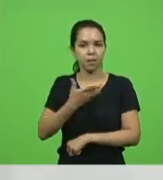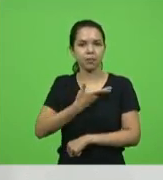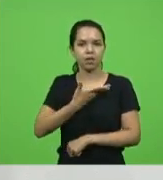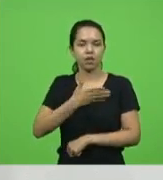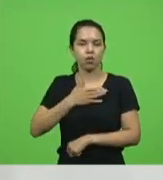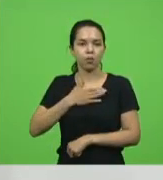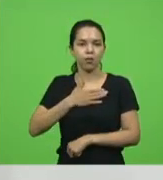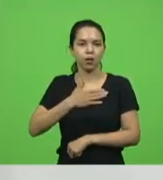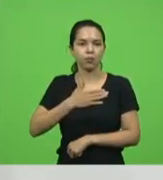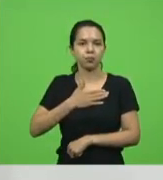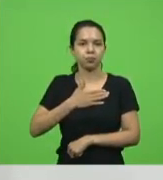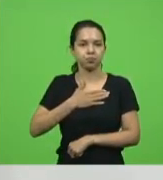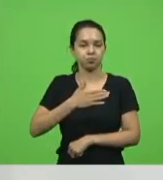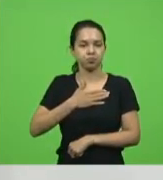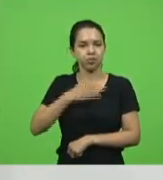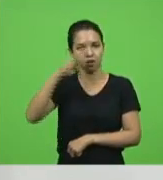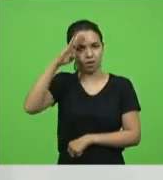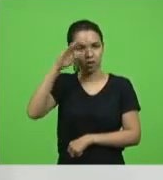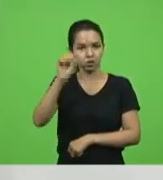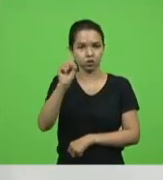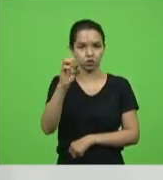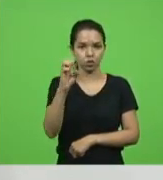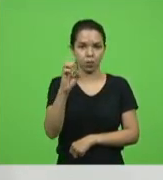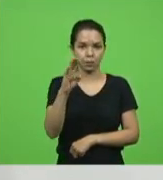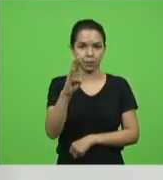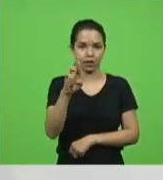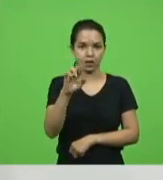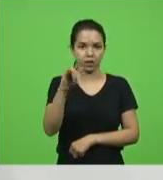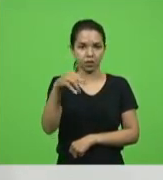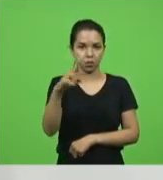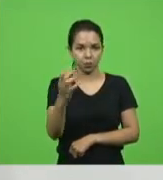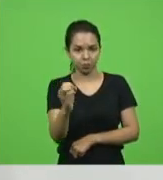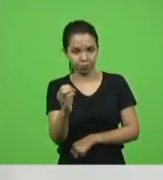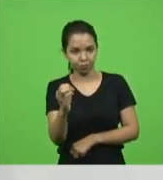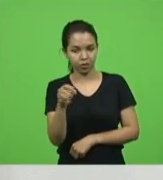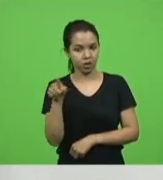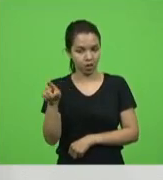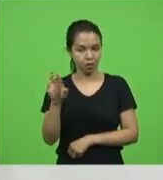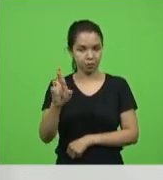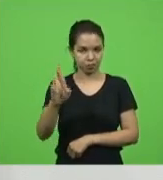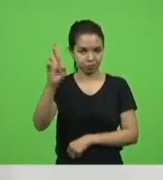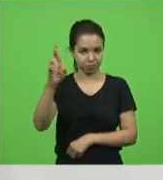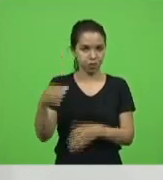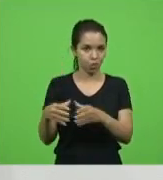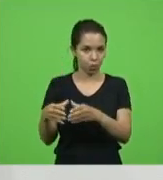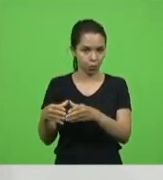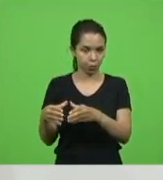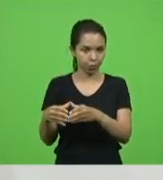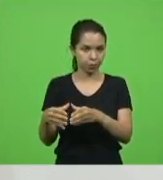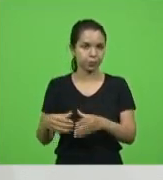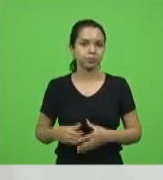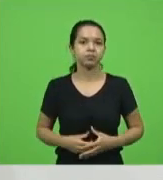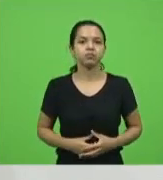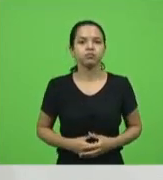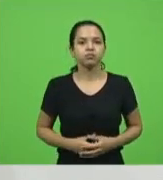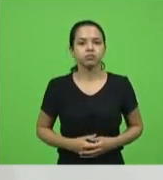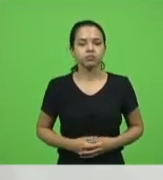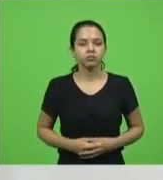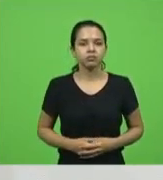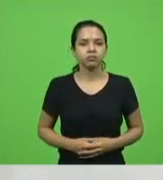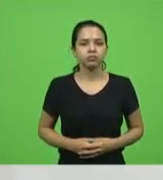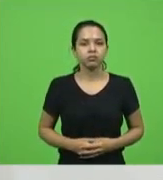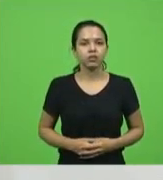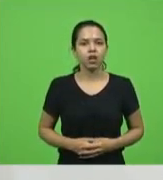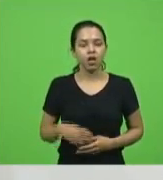e ele que coordena esse grupo dele lá no projeto, é o nome do grupo do Sargento Sobrinho. E